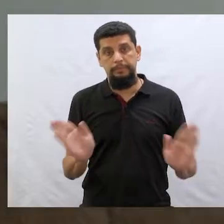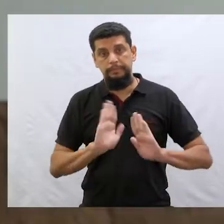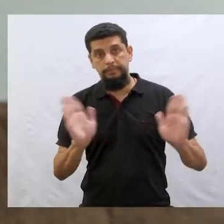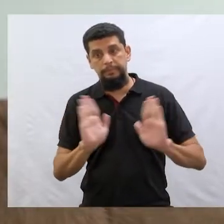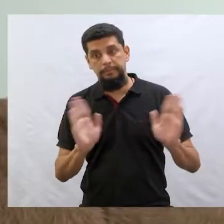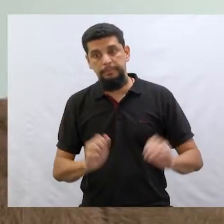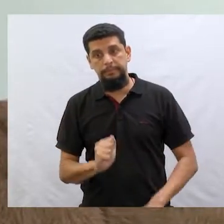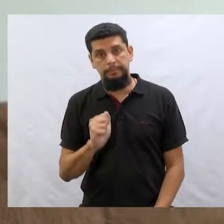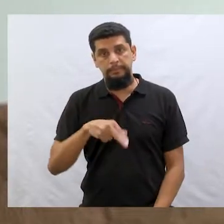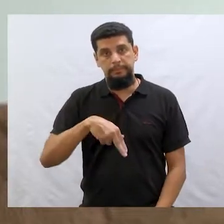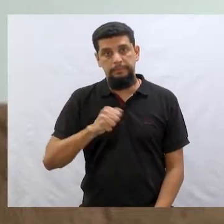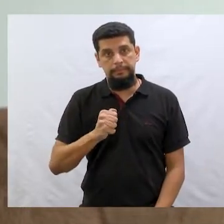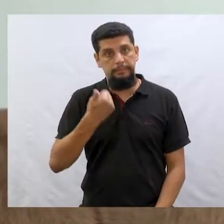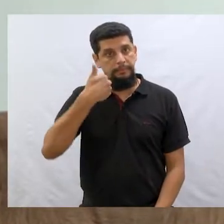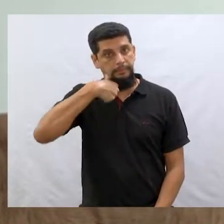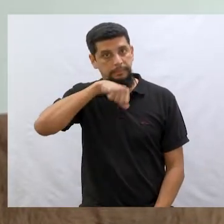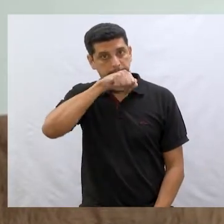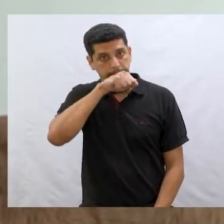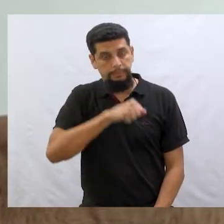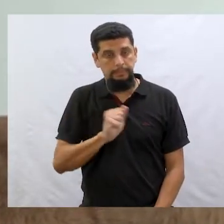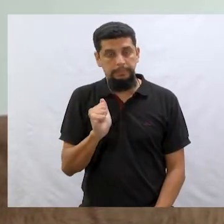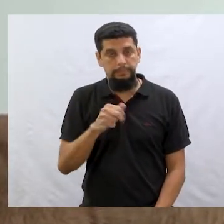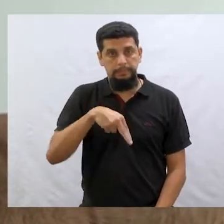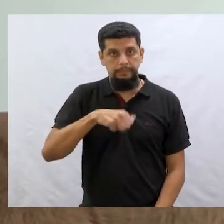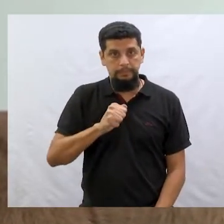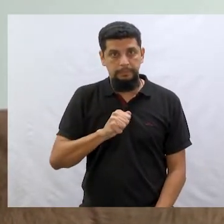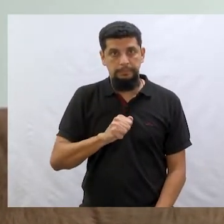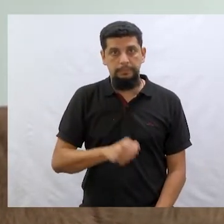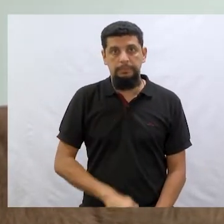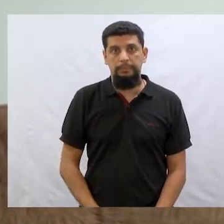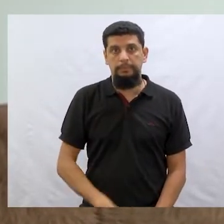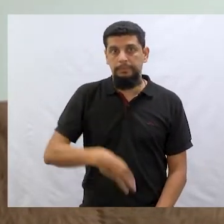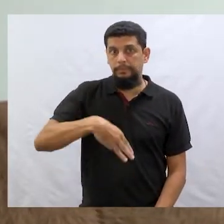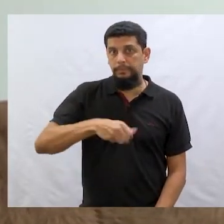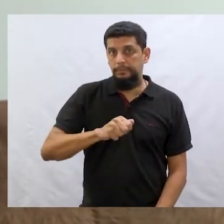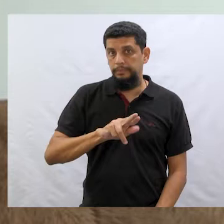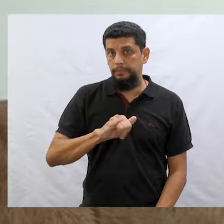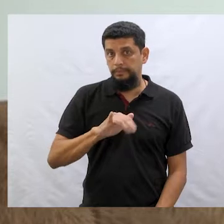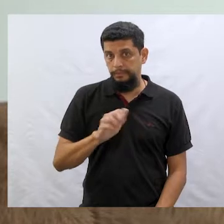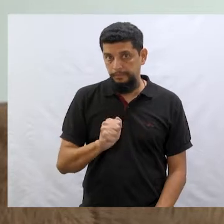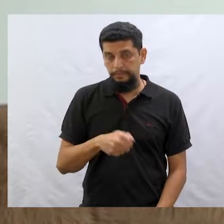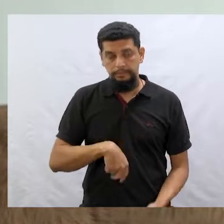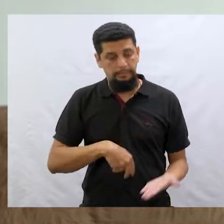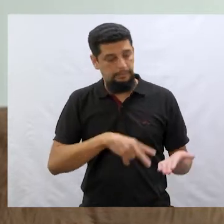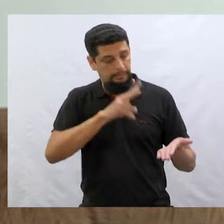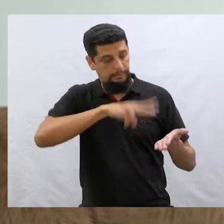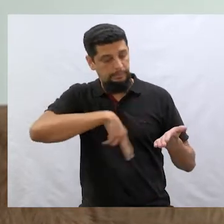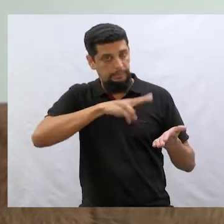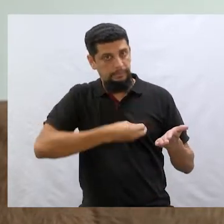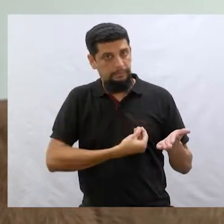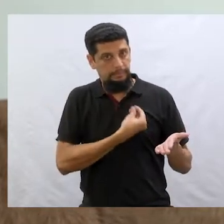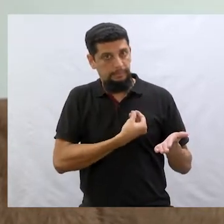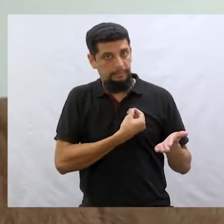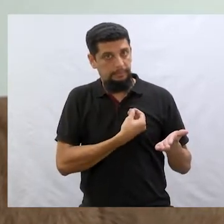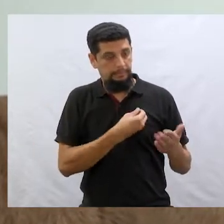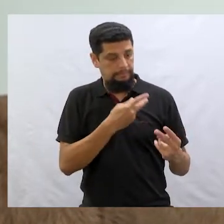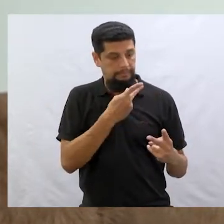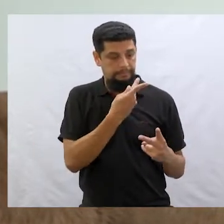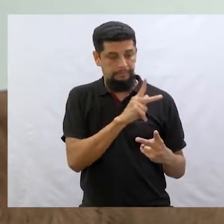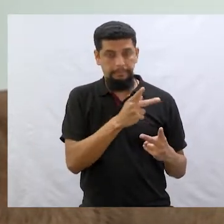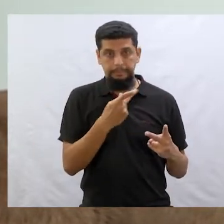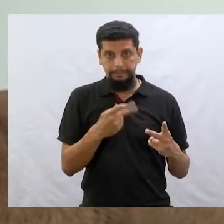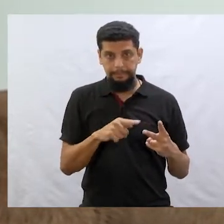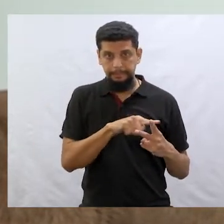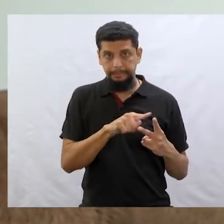Olá, eu sou a Ana Paula, mãe da Ana Luísa e da Maria Paula. Eu vim falar um pouco da leitura na vida das minhas filhas.